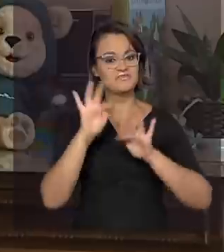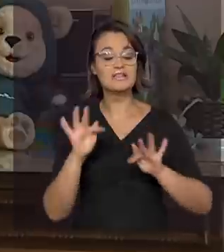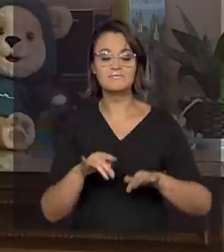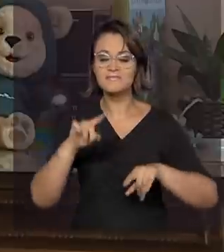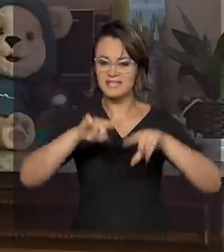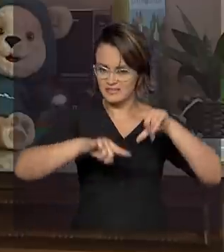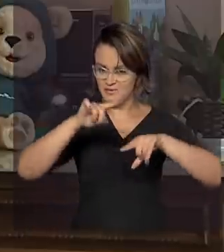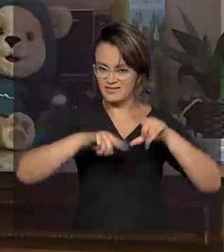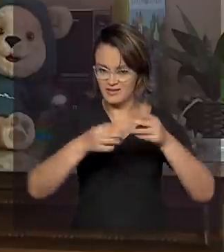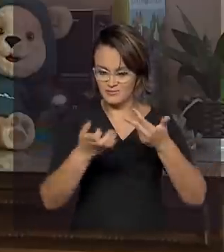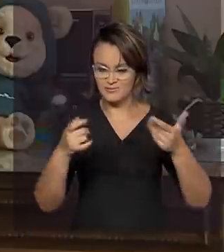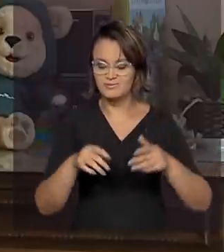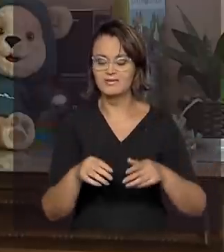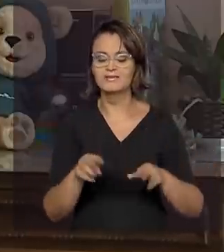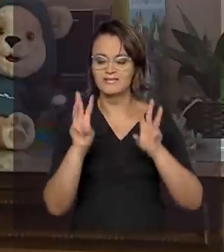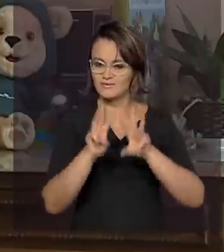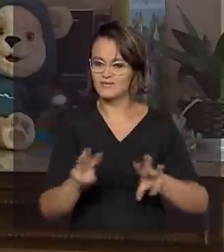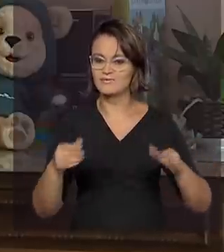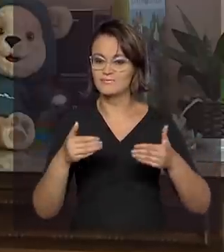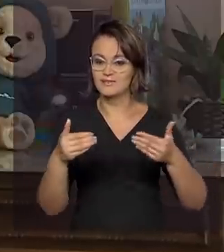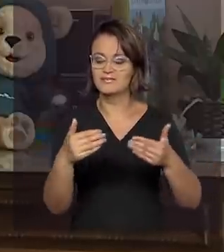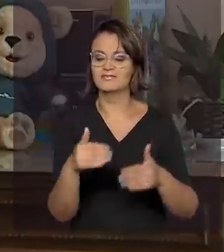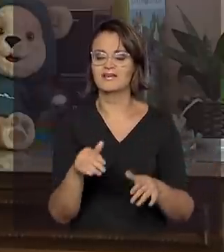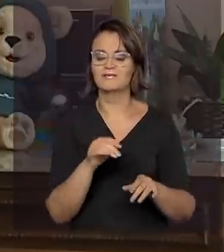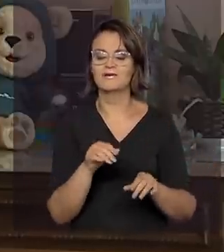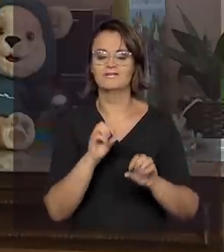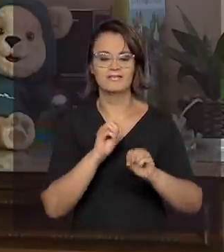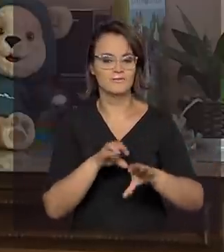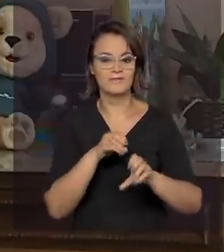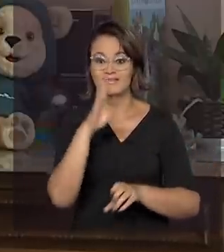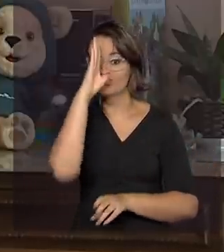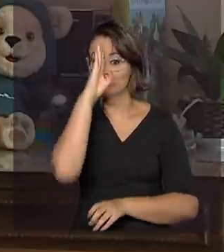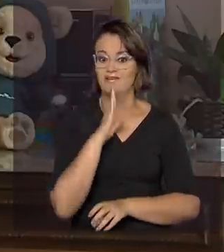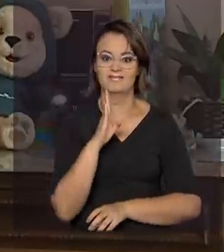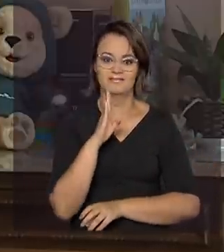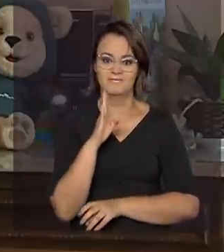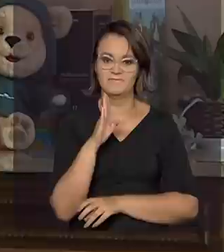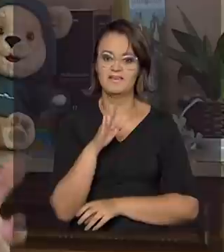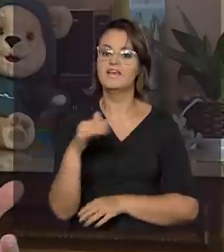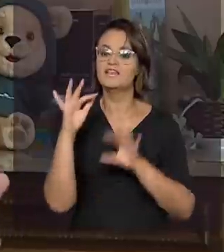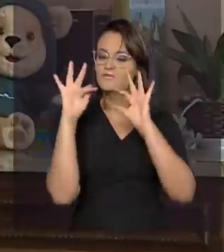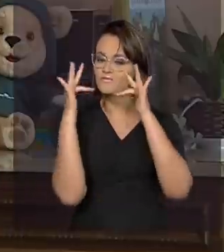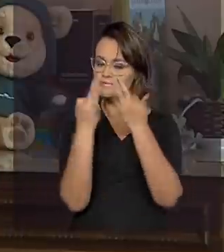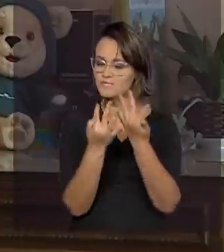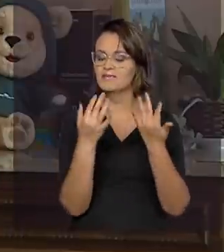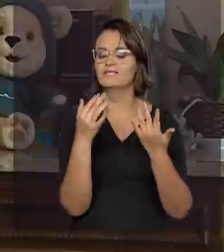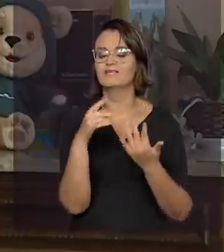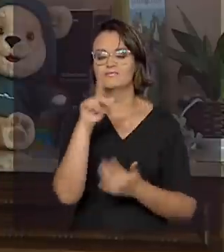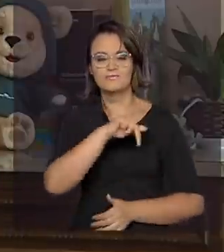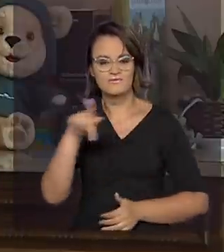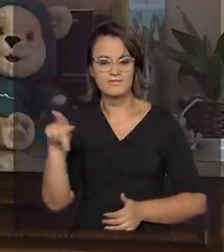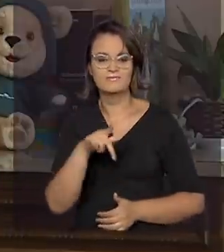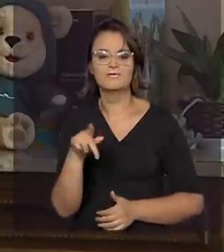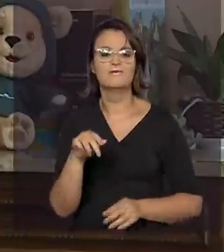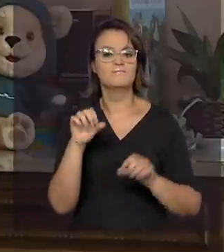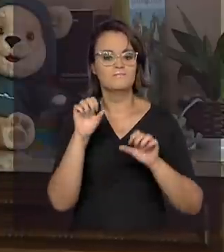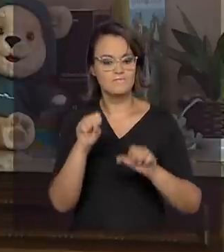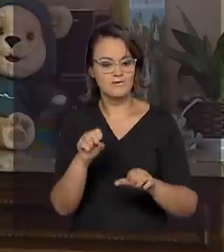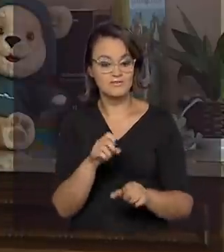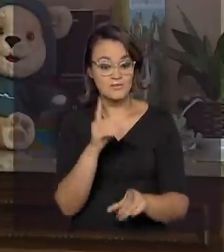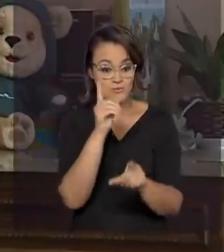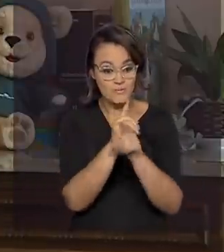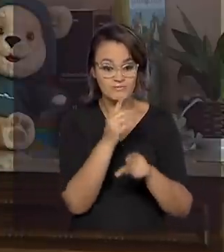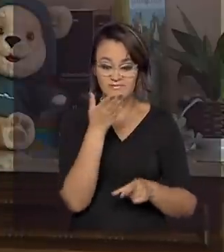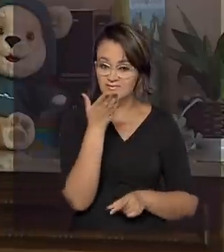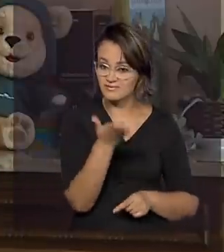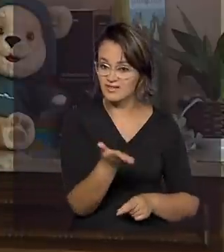disponível no site do Ministério da Educação gratuitamente. Ou seja, as famílias brasileiras e professores recebendo esses conteúdos